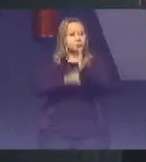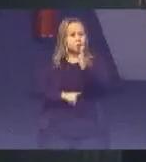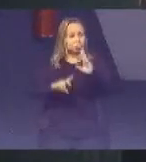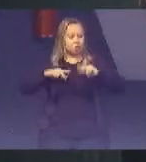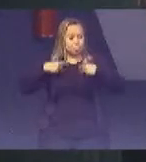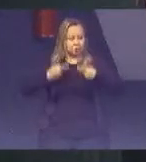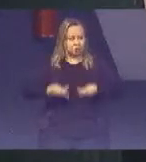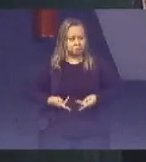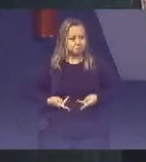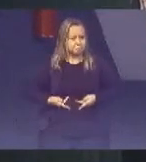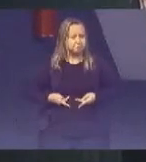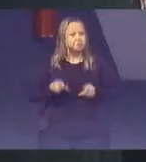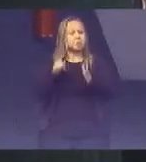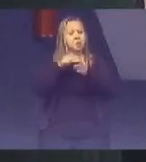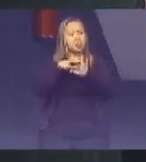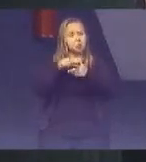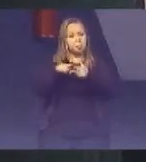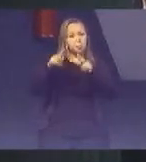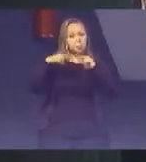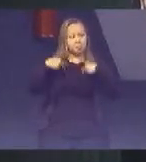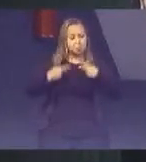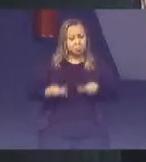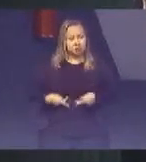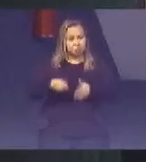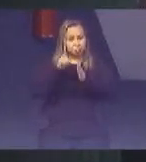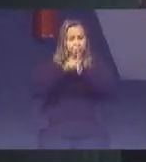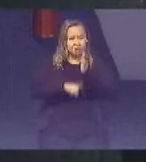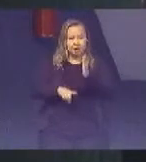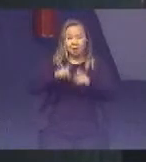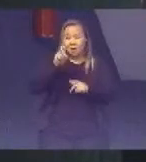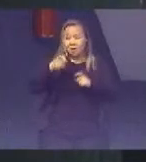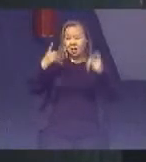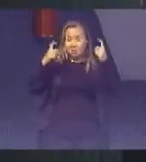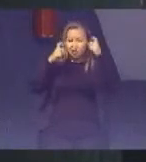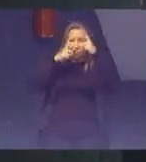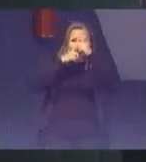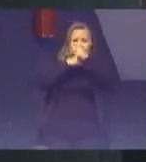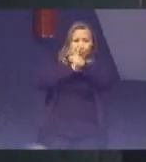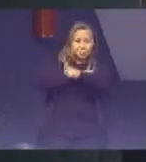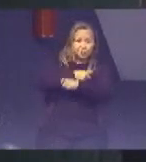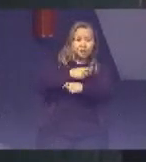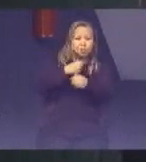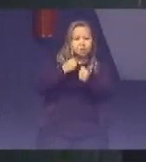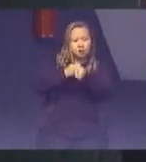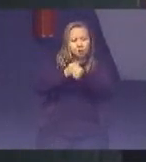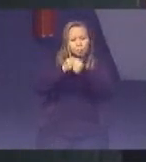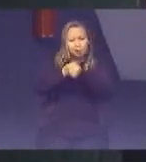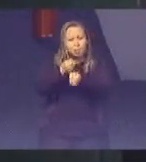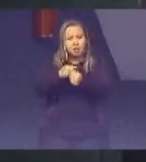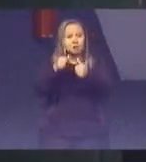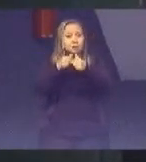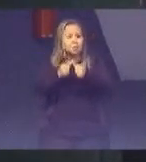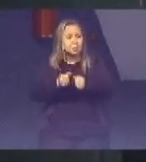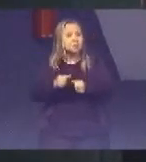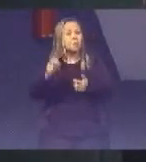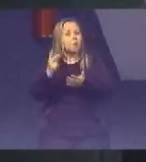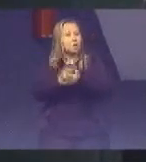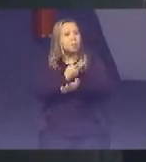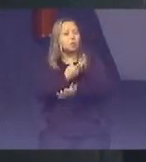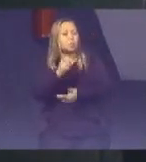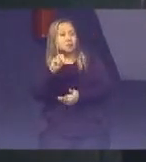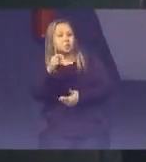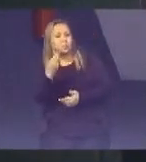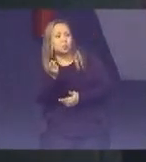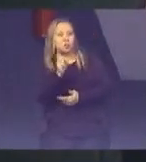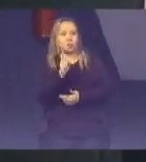direitos humanos É que ele é etéreo É difícil você acompanhar Se eles estão efetivamente acontecendo ou